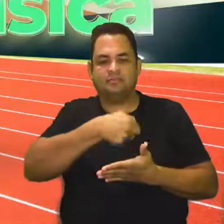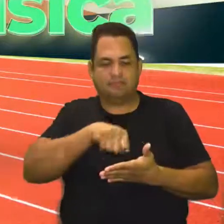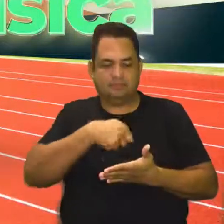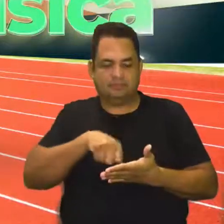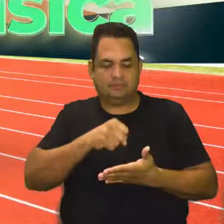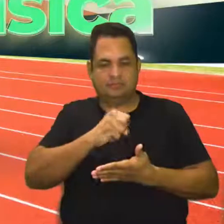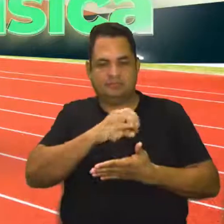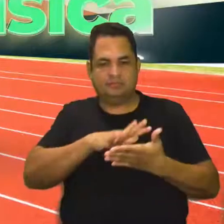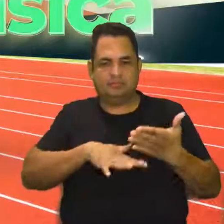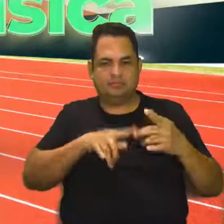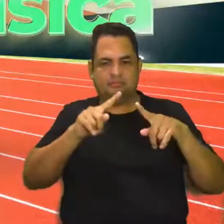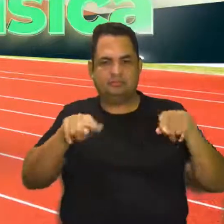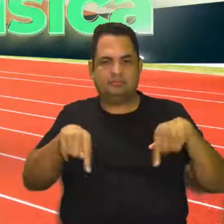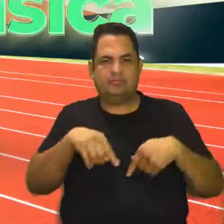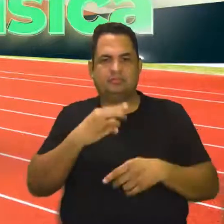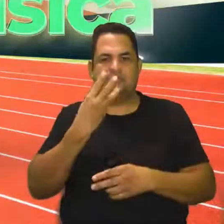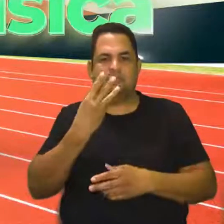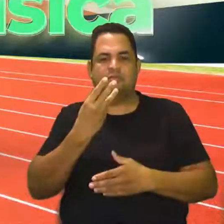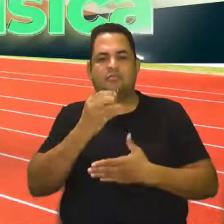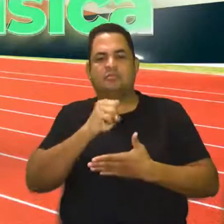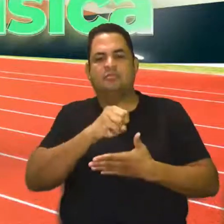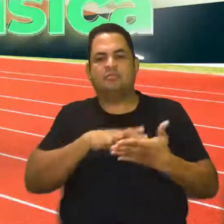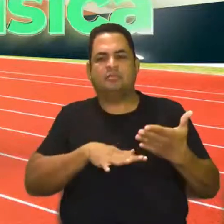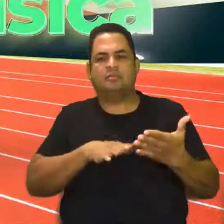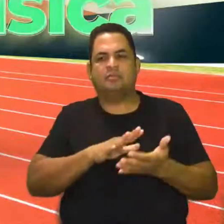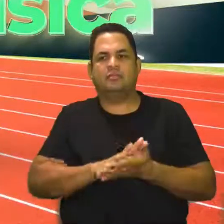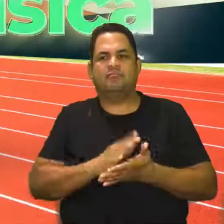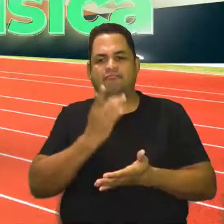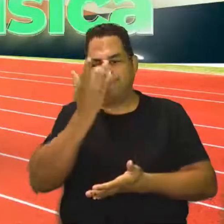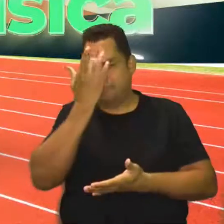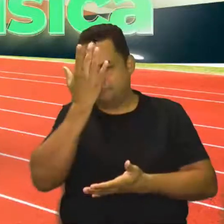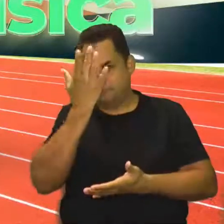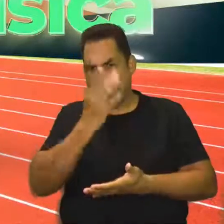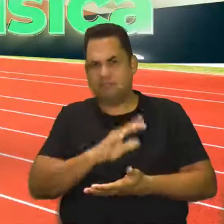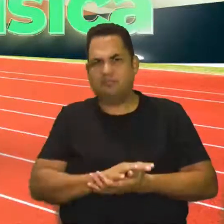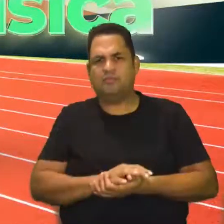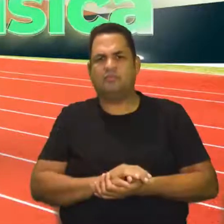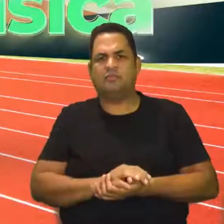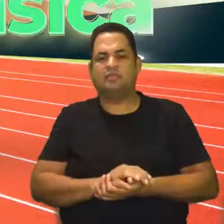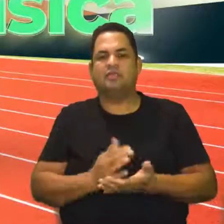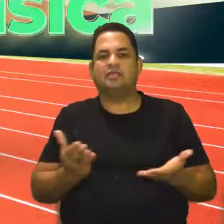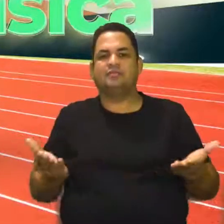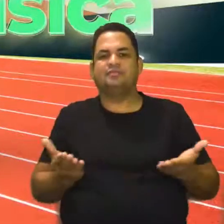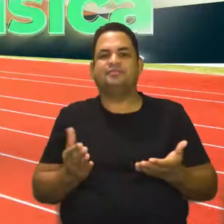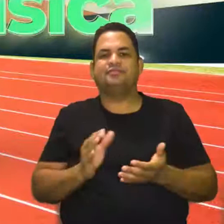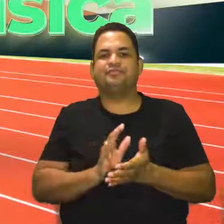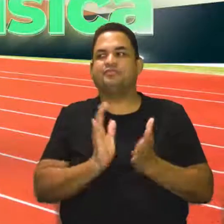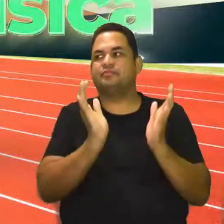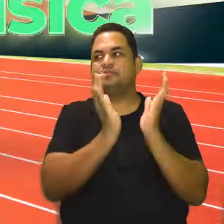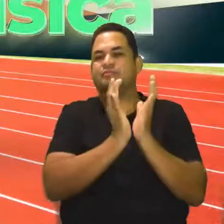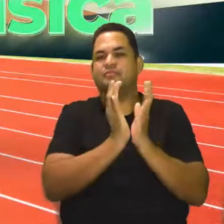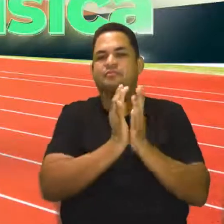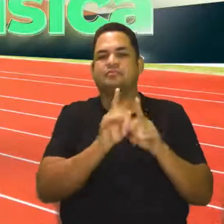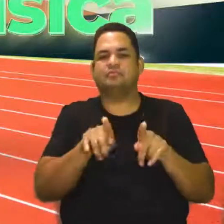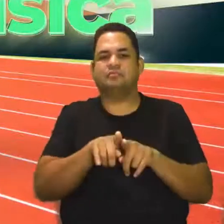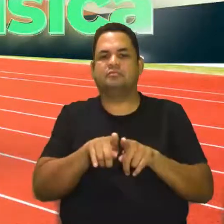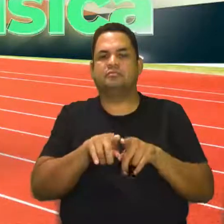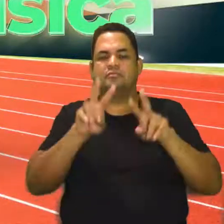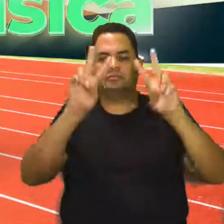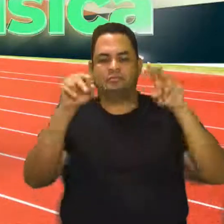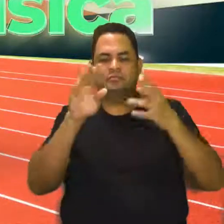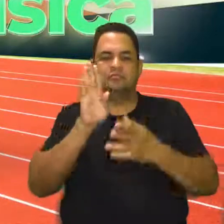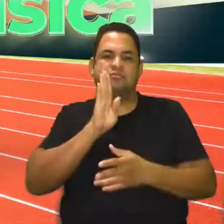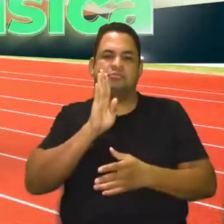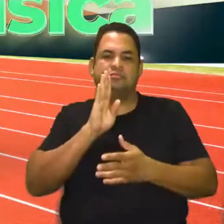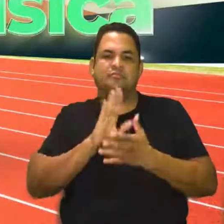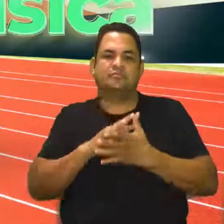nossa atividade sala. São três questões só. Muito fácil. Está muito fácil essa unidade, né? Mas também esse tema também é bem